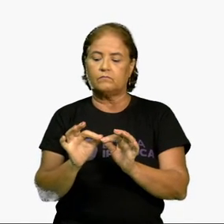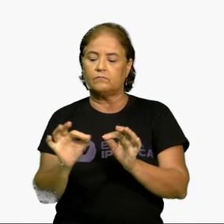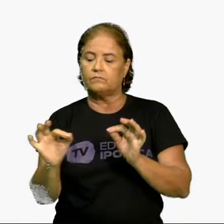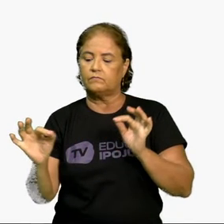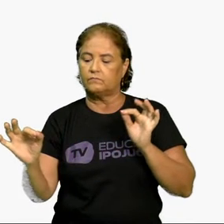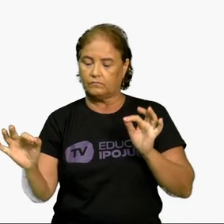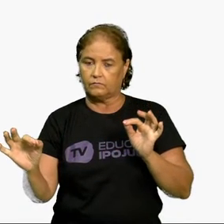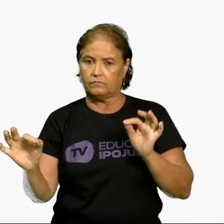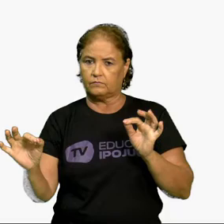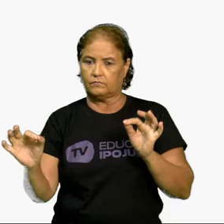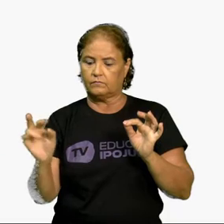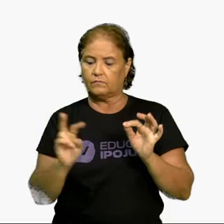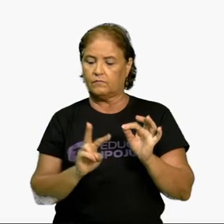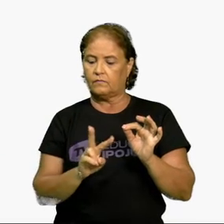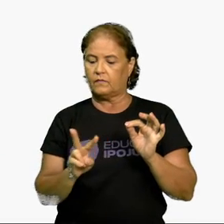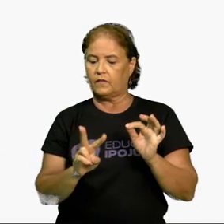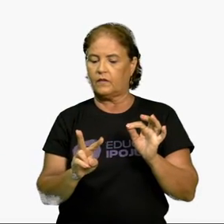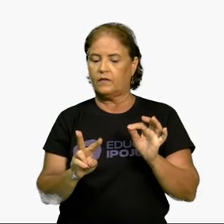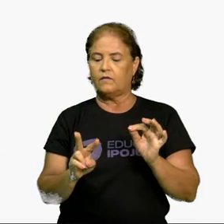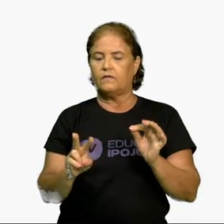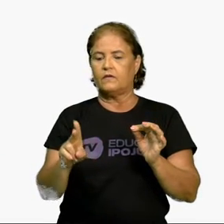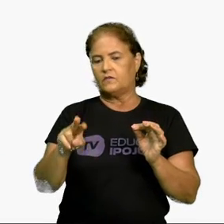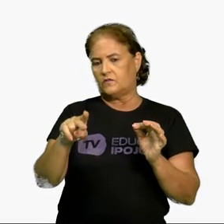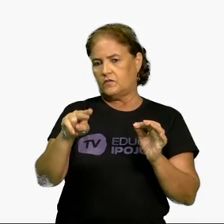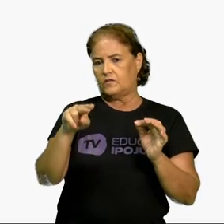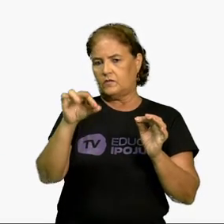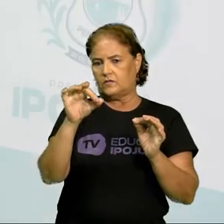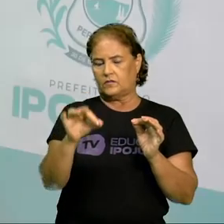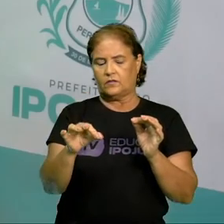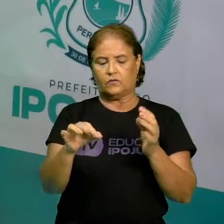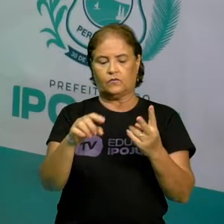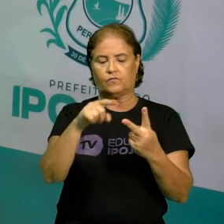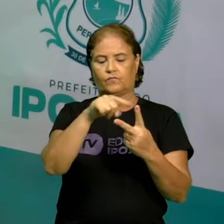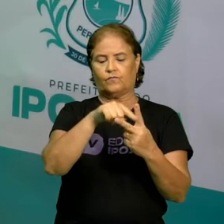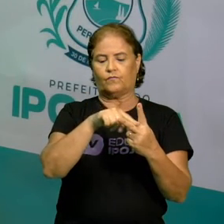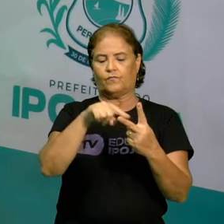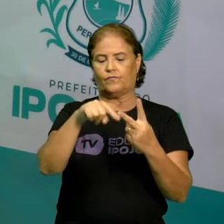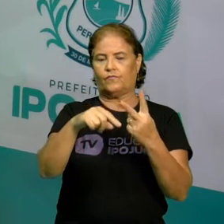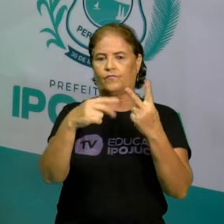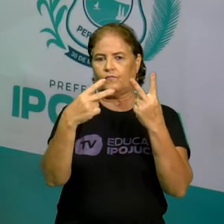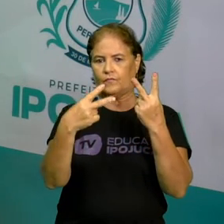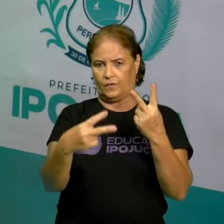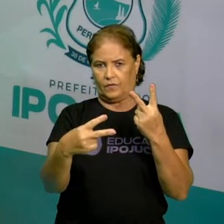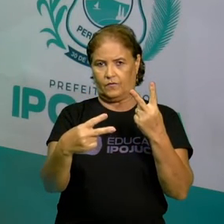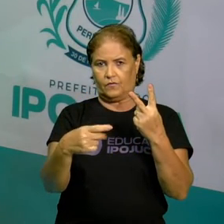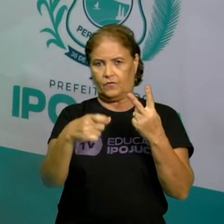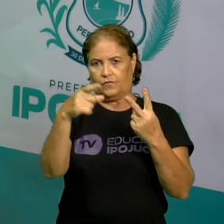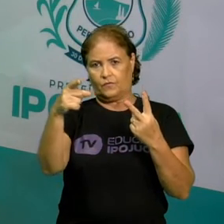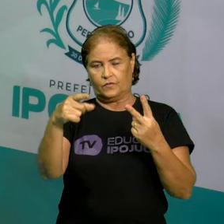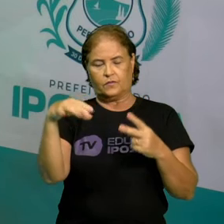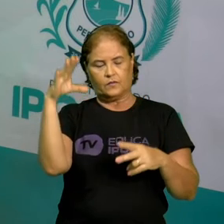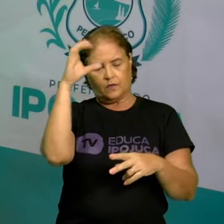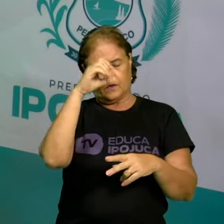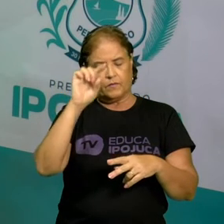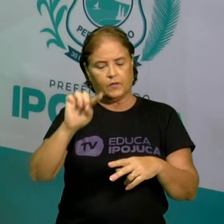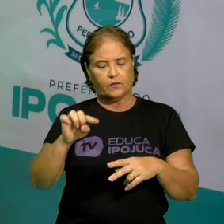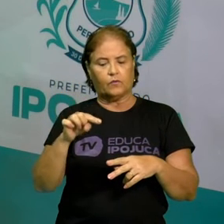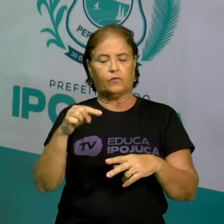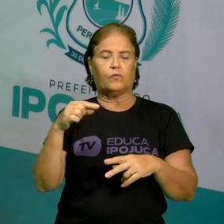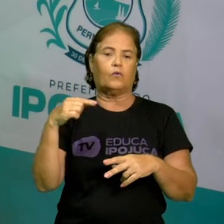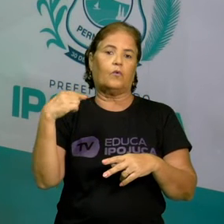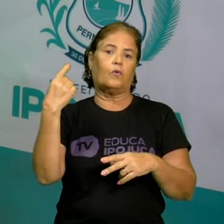ser justamente a raiz quadrada de 2. Então, você aprendeu outra forma